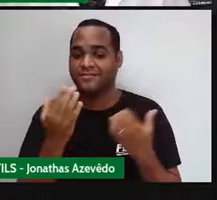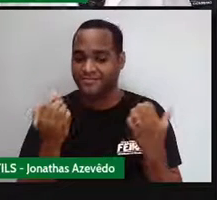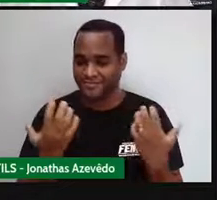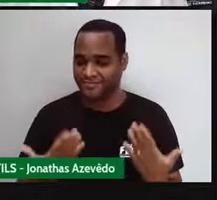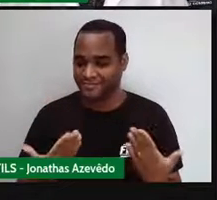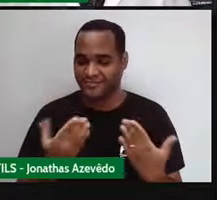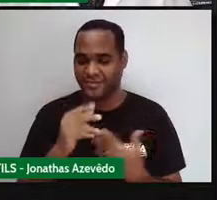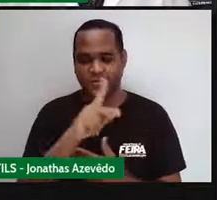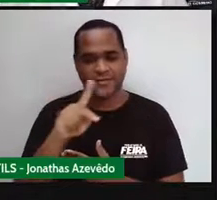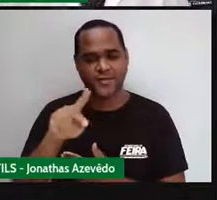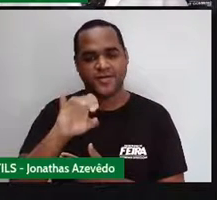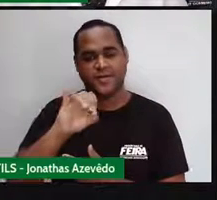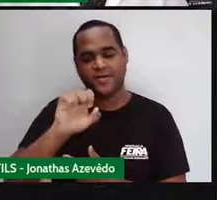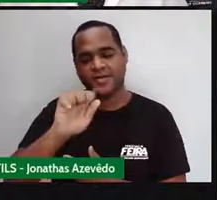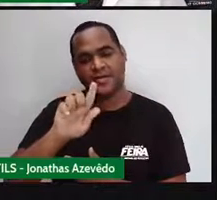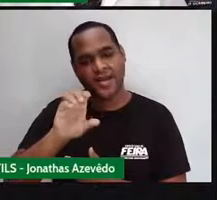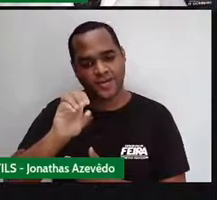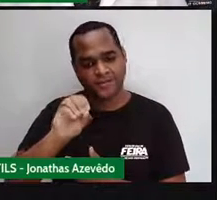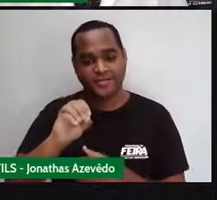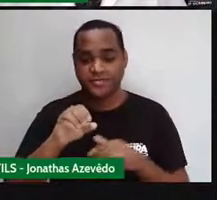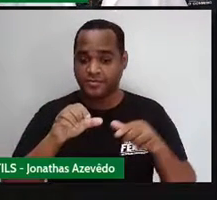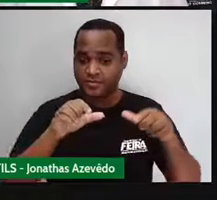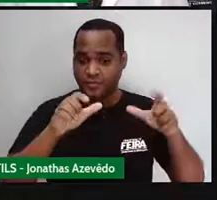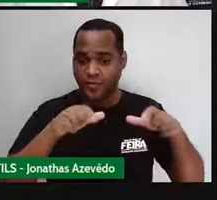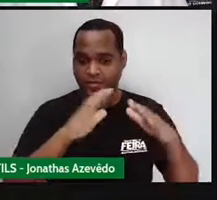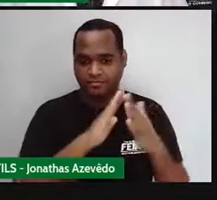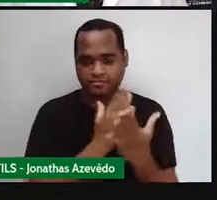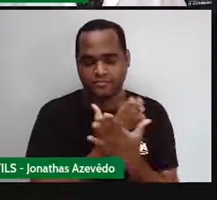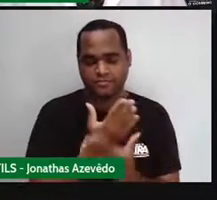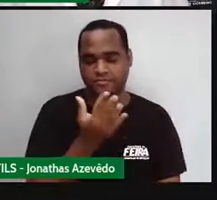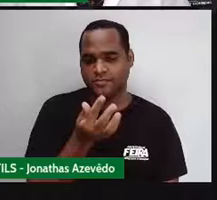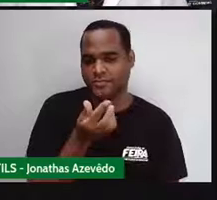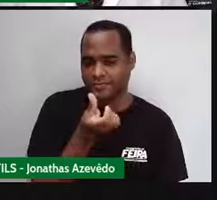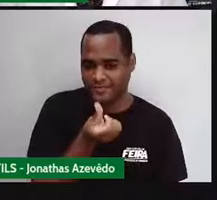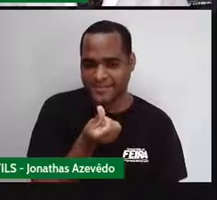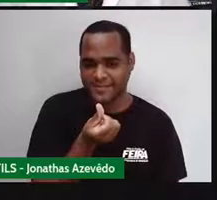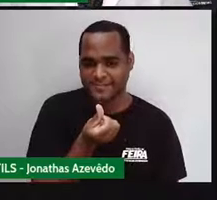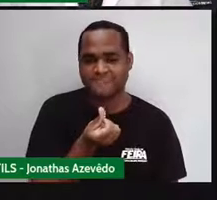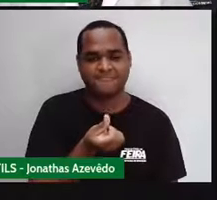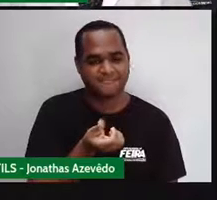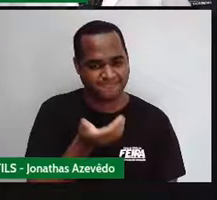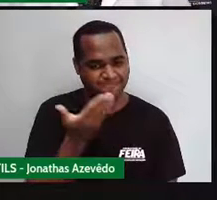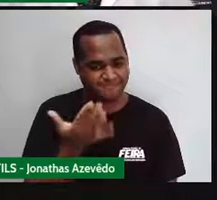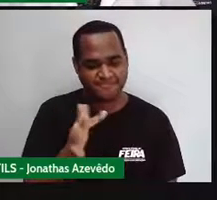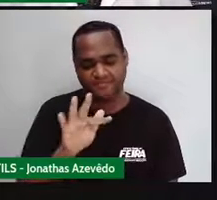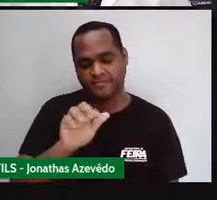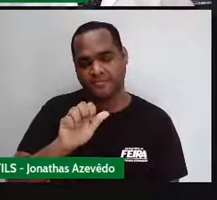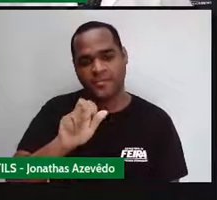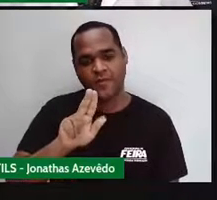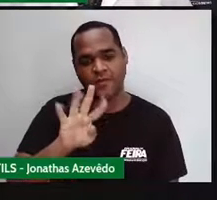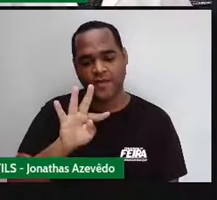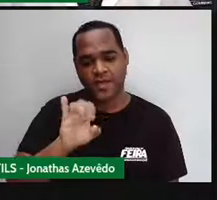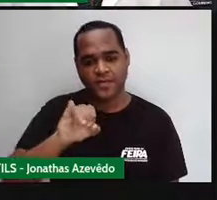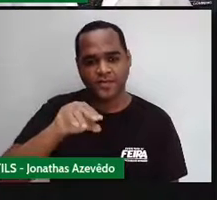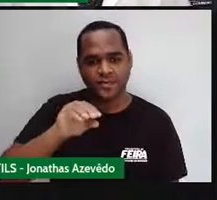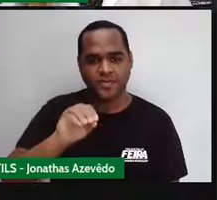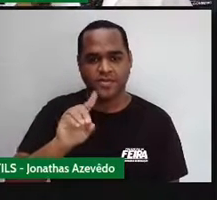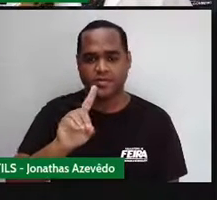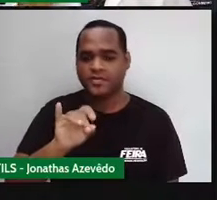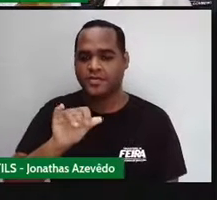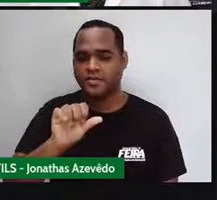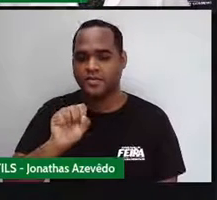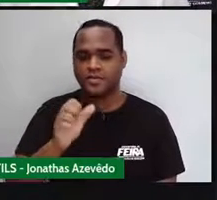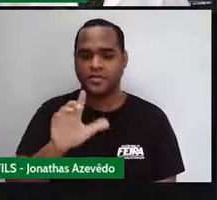nunca é demais dizer que eu sou o professor Iago Ramos, sou professor de matemática, eu venho lá da Escola Municipal